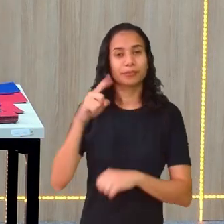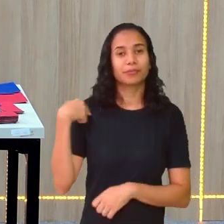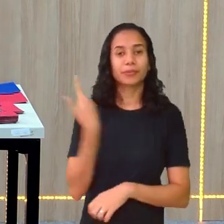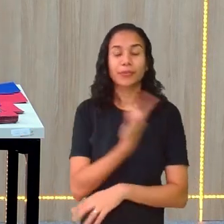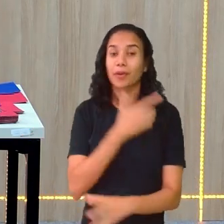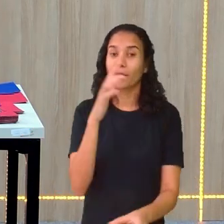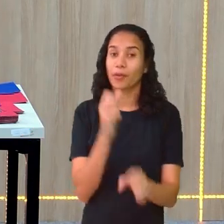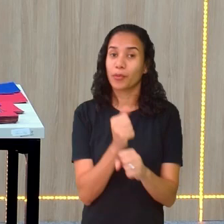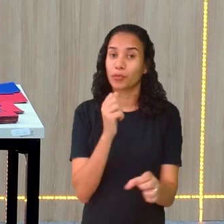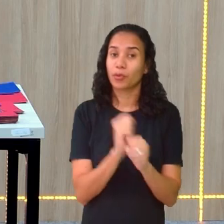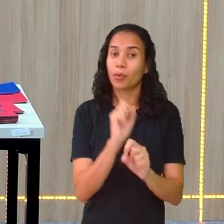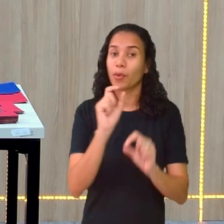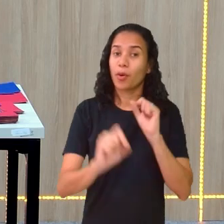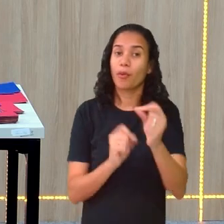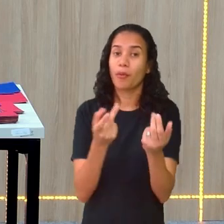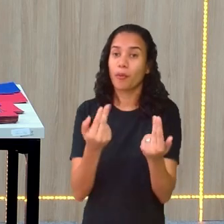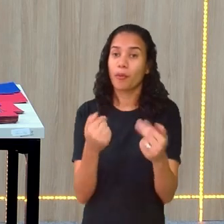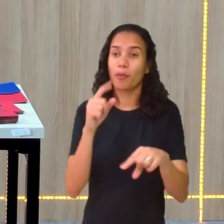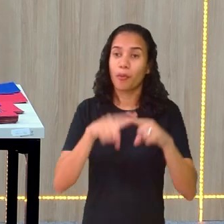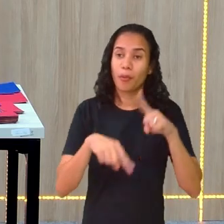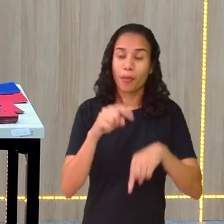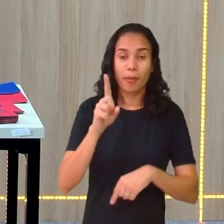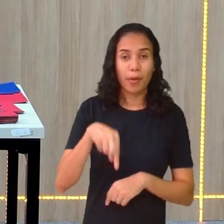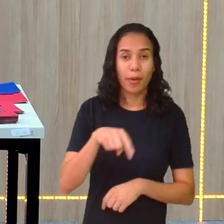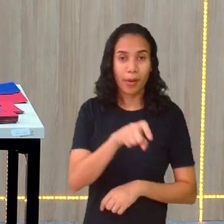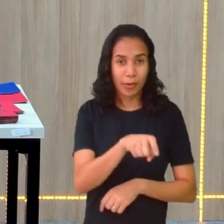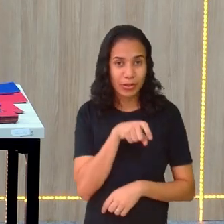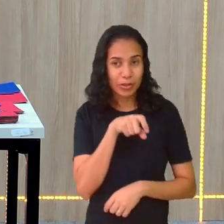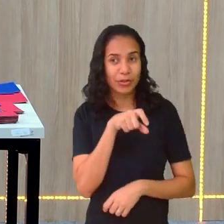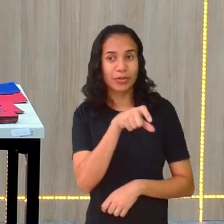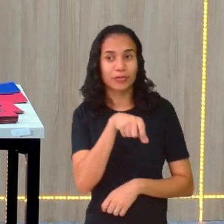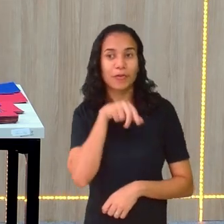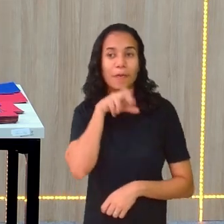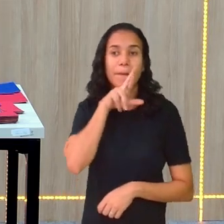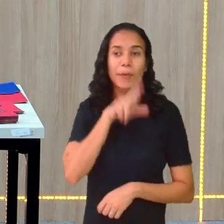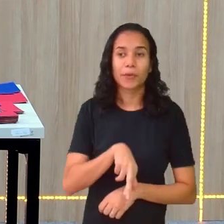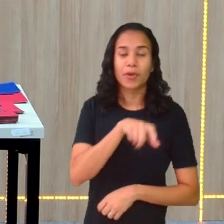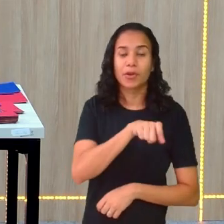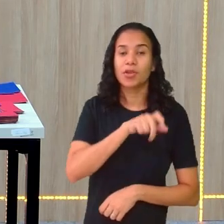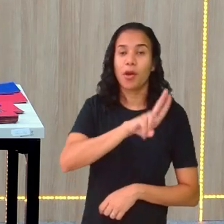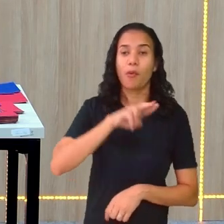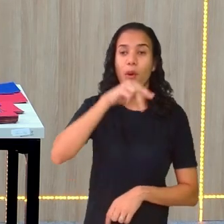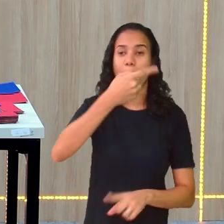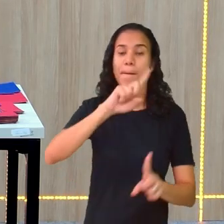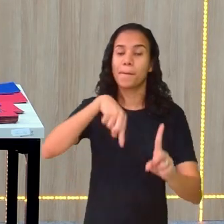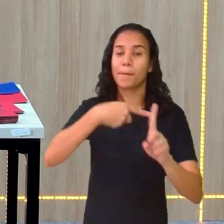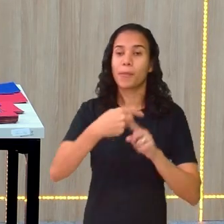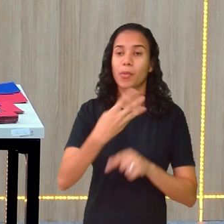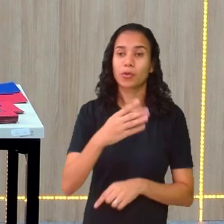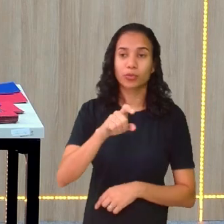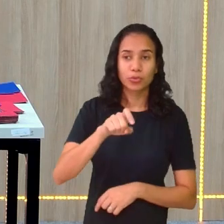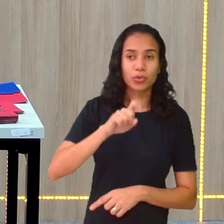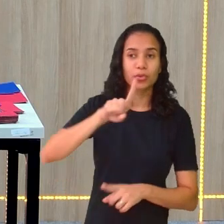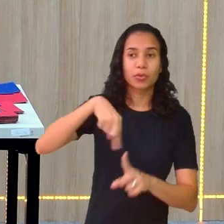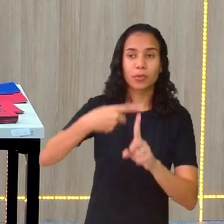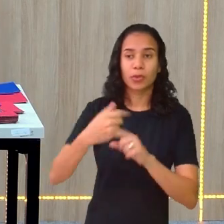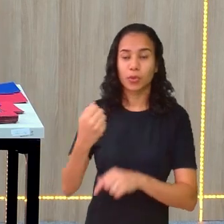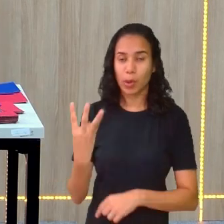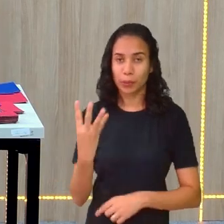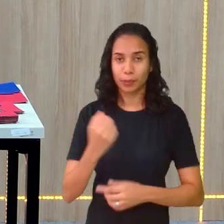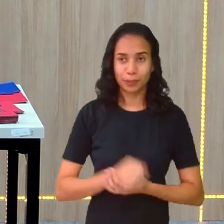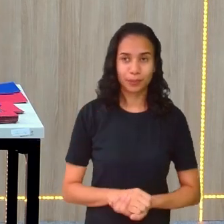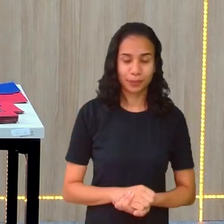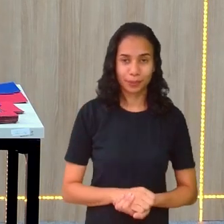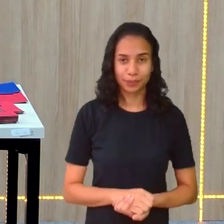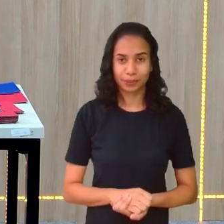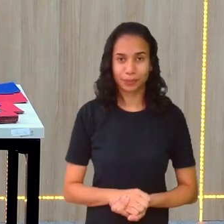somar o que é o mesmo objeto. x vai ficar x ao quadrado mais 4x mais